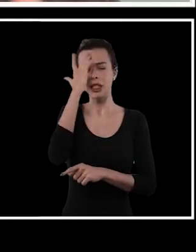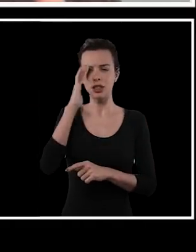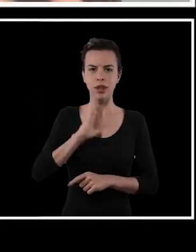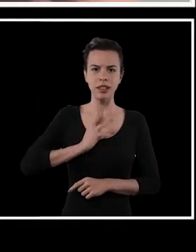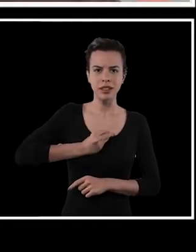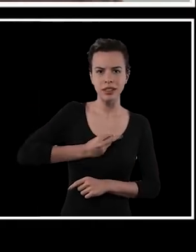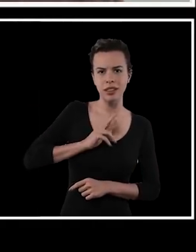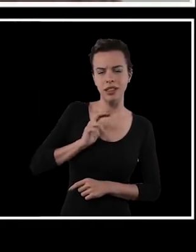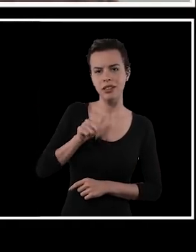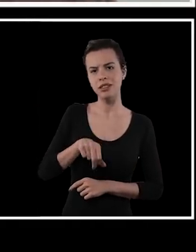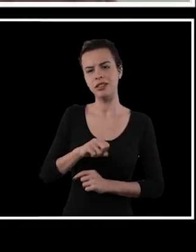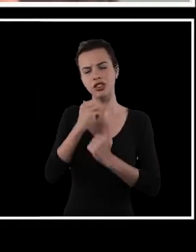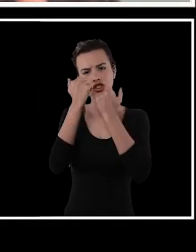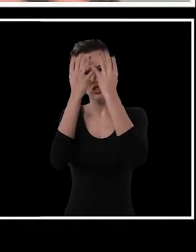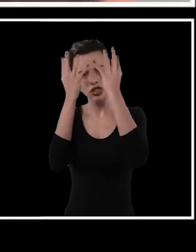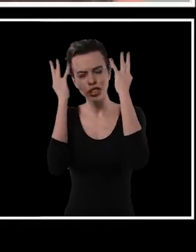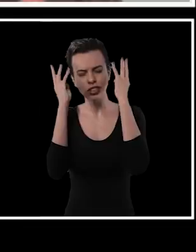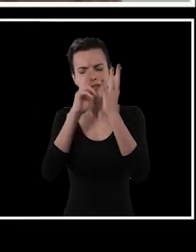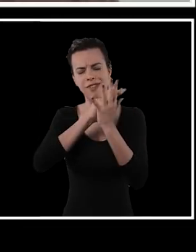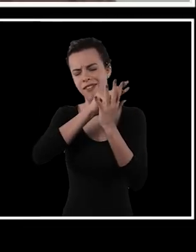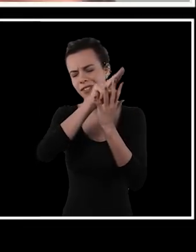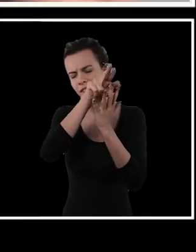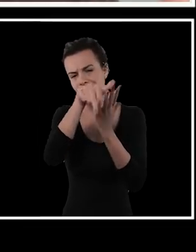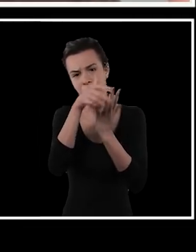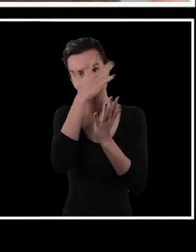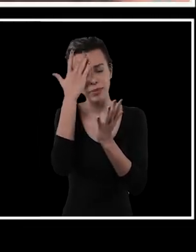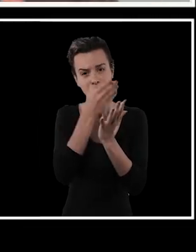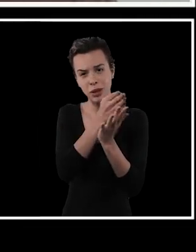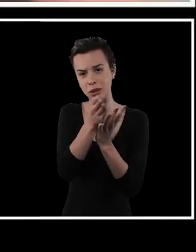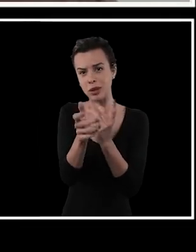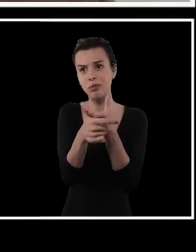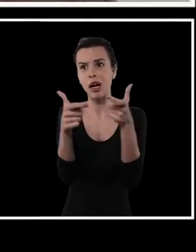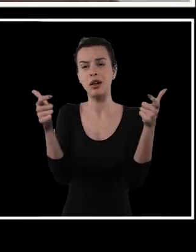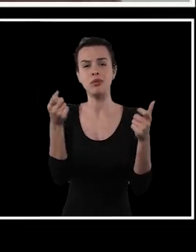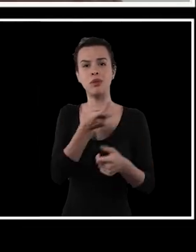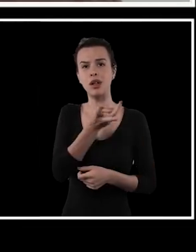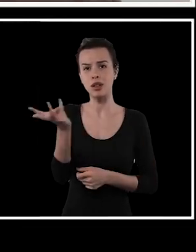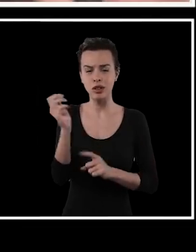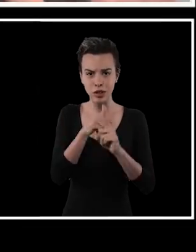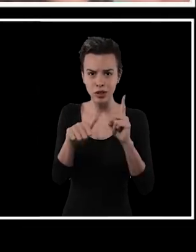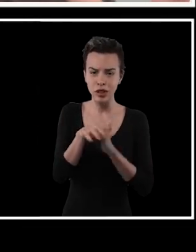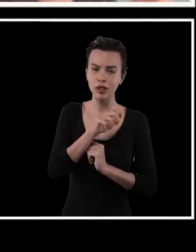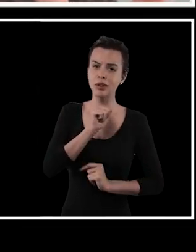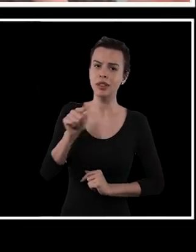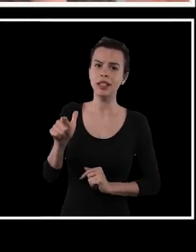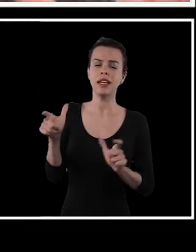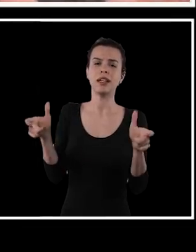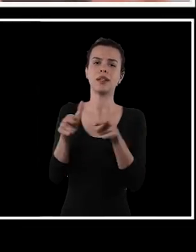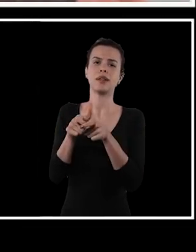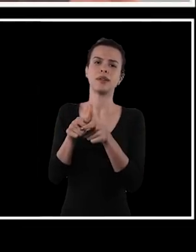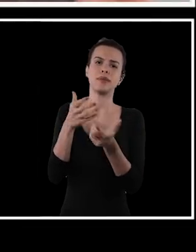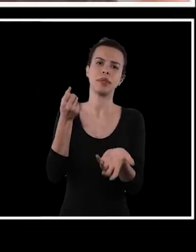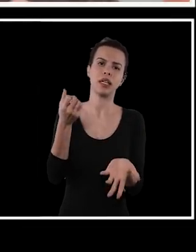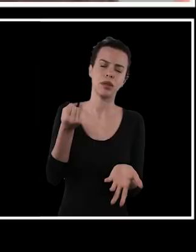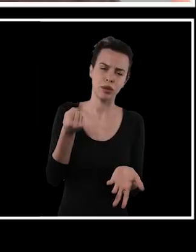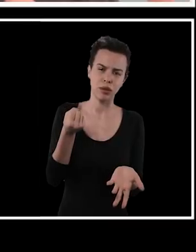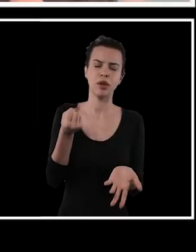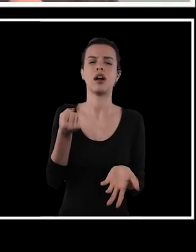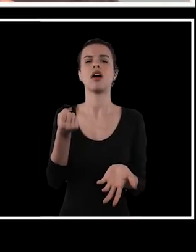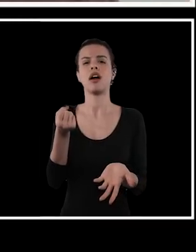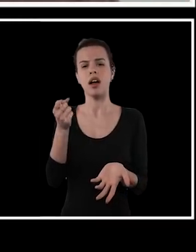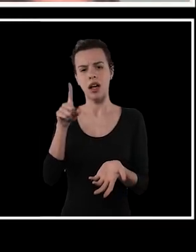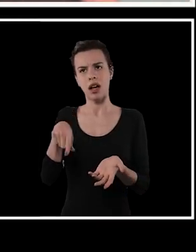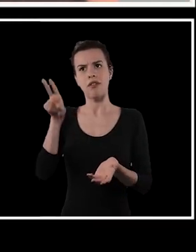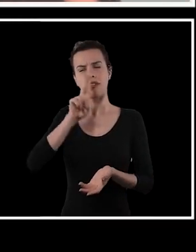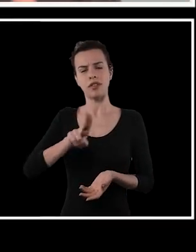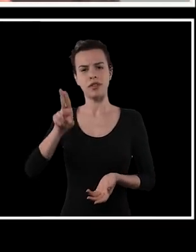ainda tem trans, ainda tem indígenas, tem uma série de pessoas que são muito mais numerosas na sociedade do que nesse meio